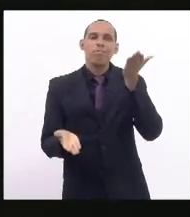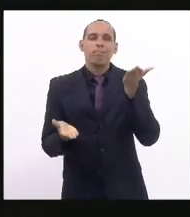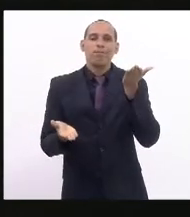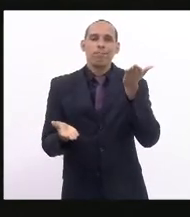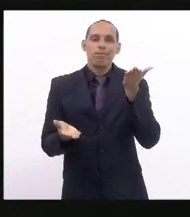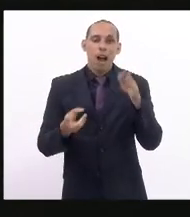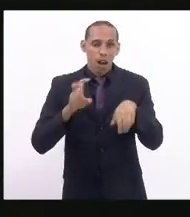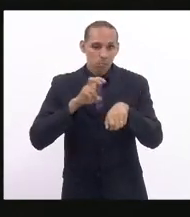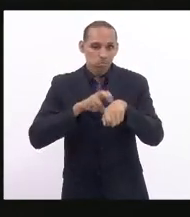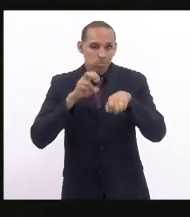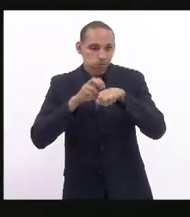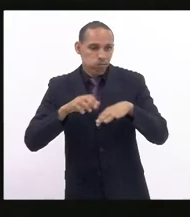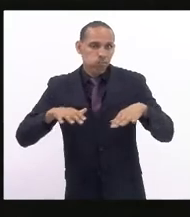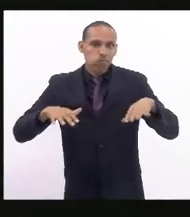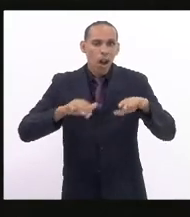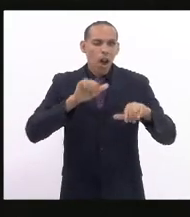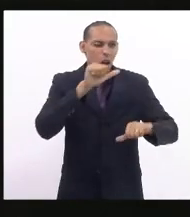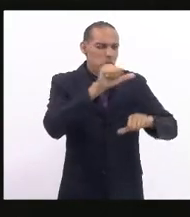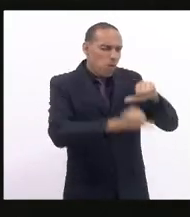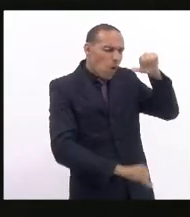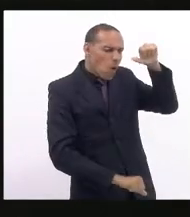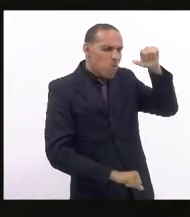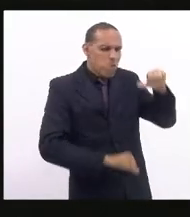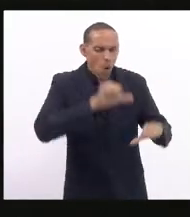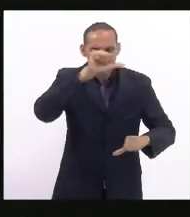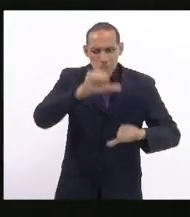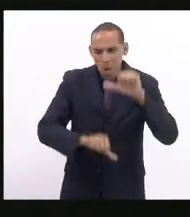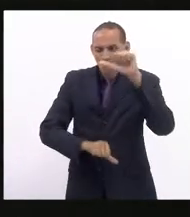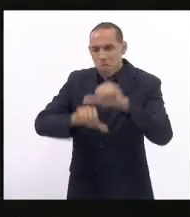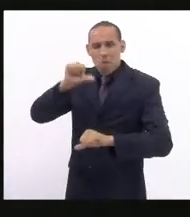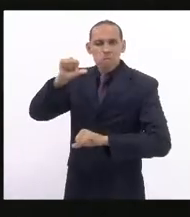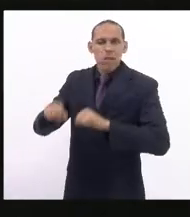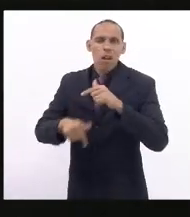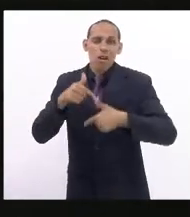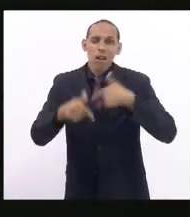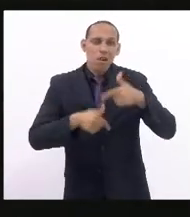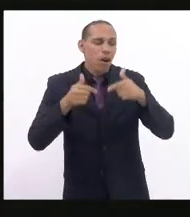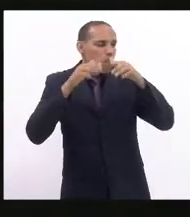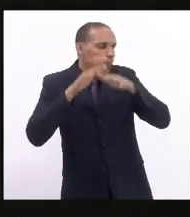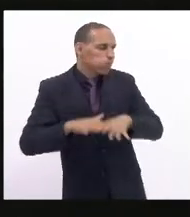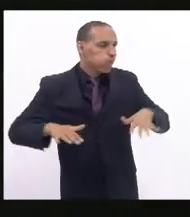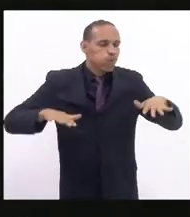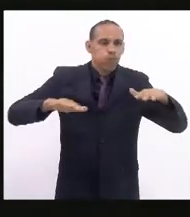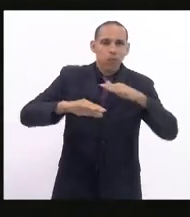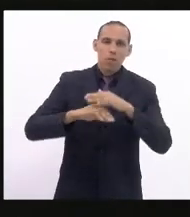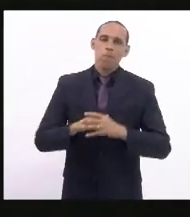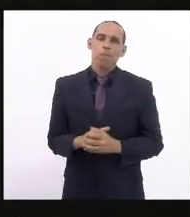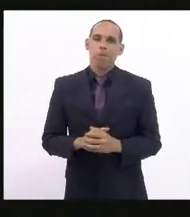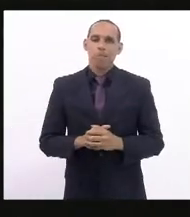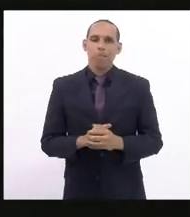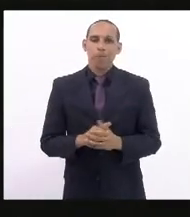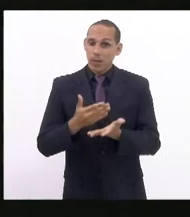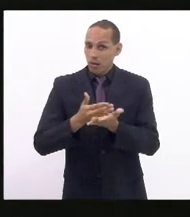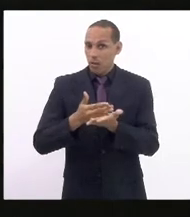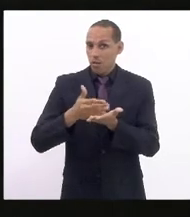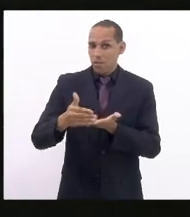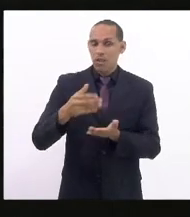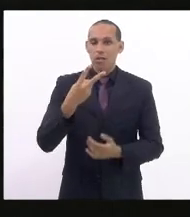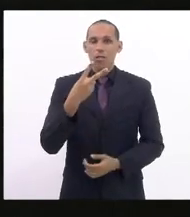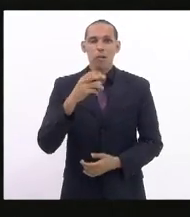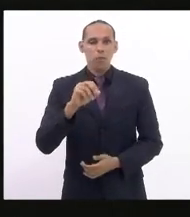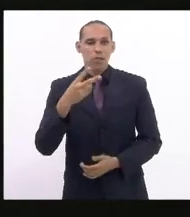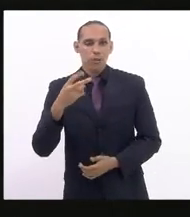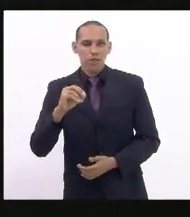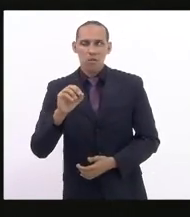alterou para todos as relações de trabalho. Não, provavelmente, no início de 2020